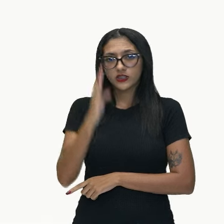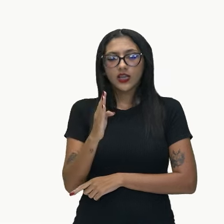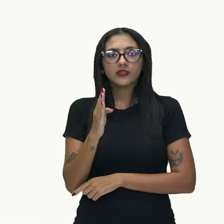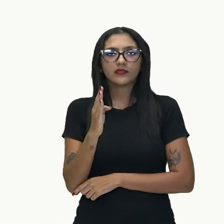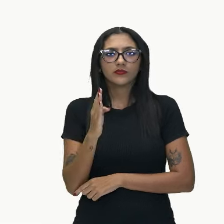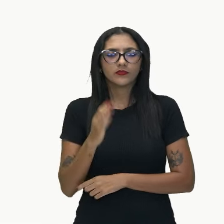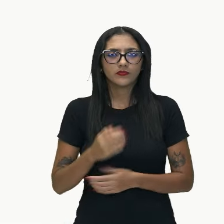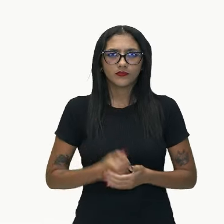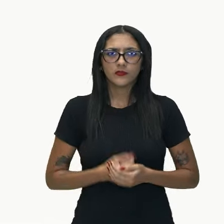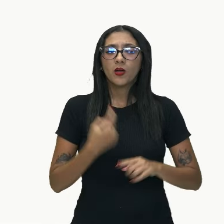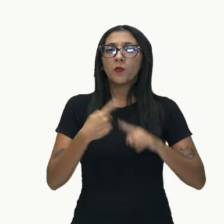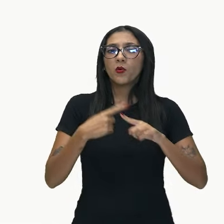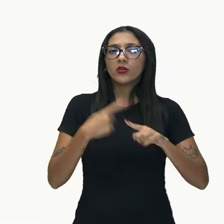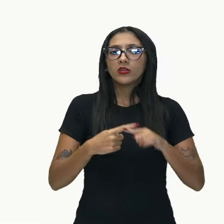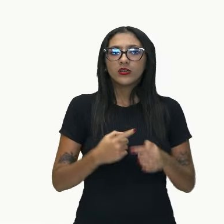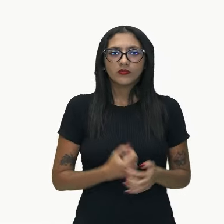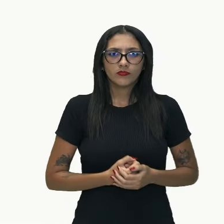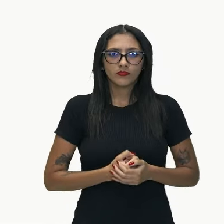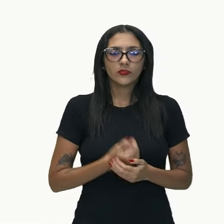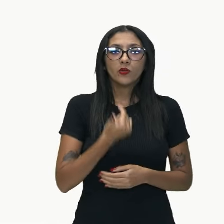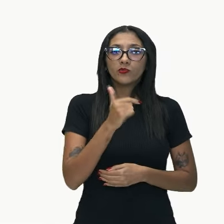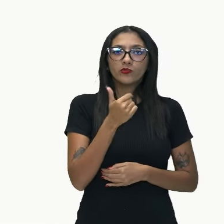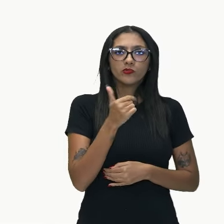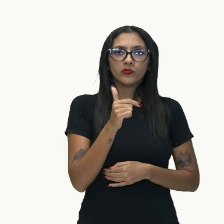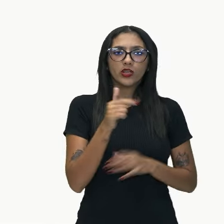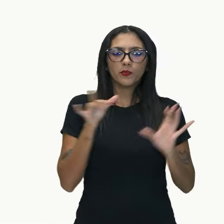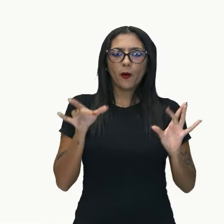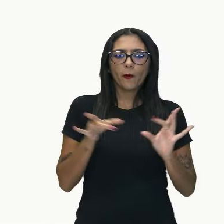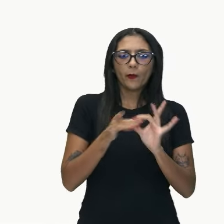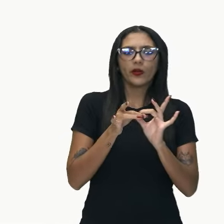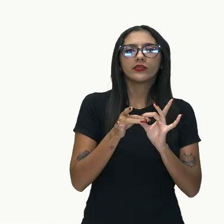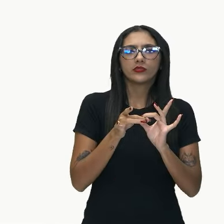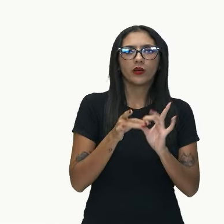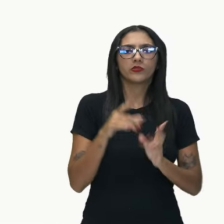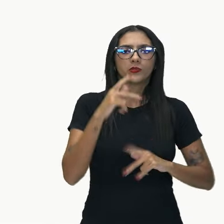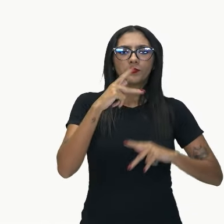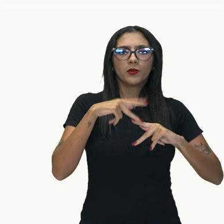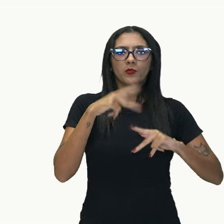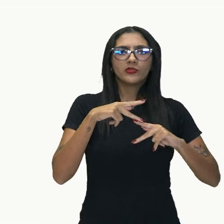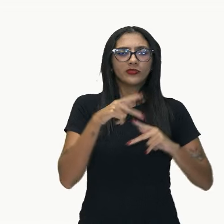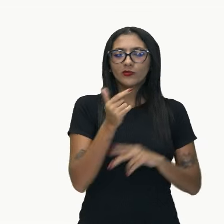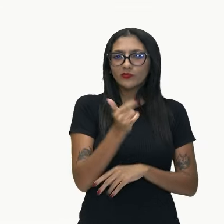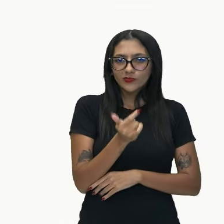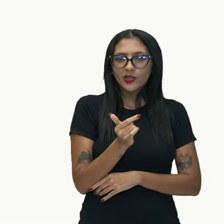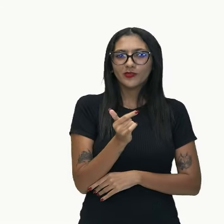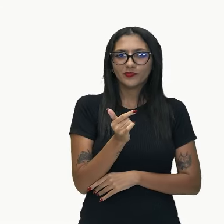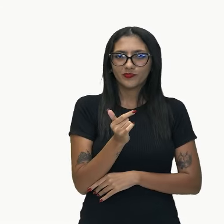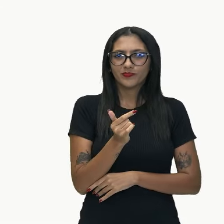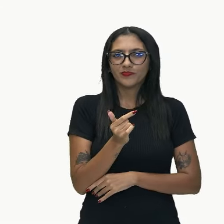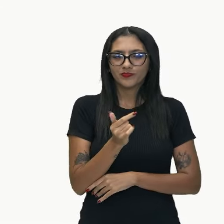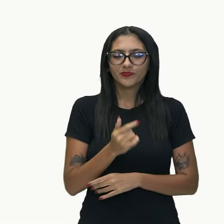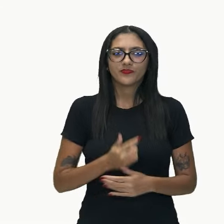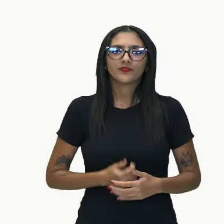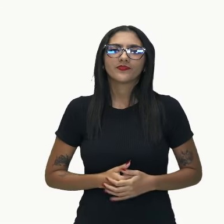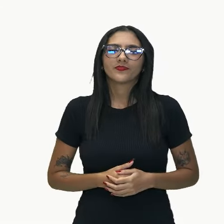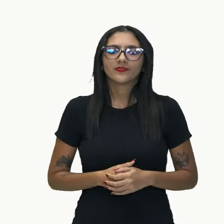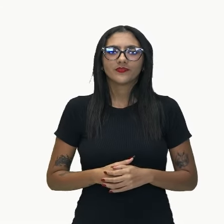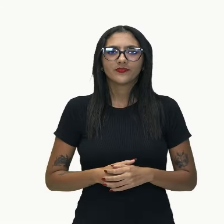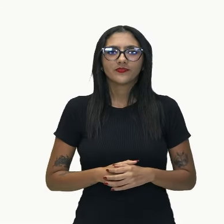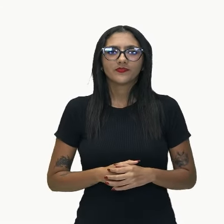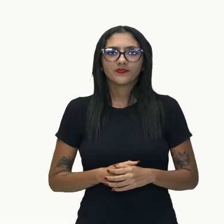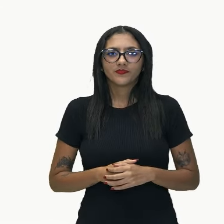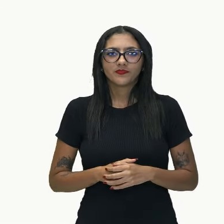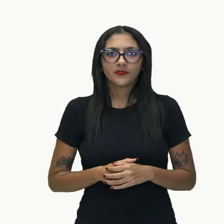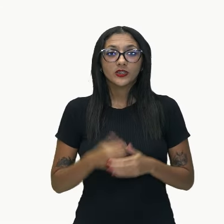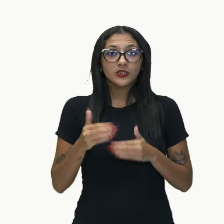tem preposição aqui nesse processo entre o meu verbo e o seu complemento, tá bom? Seguindo